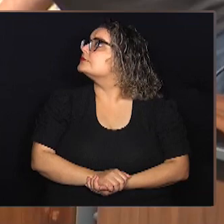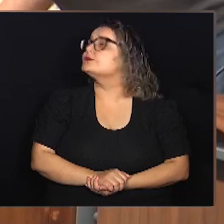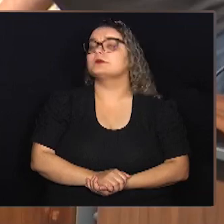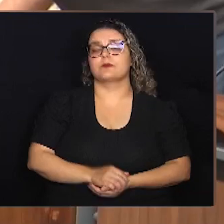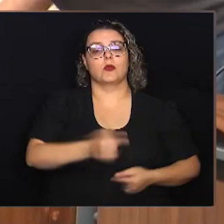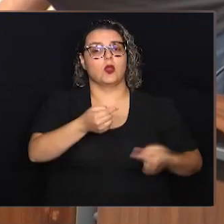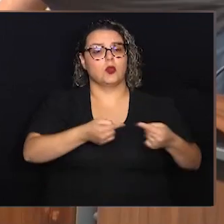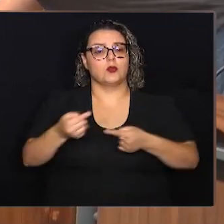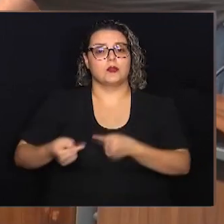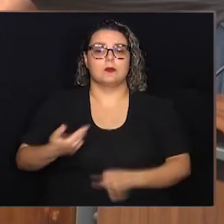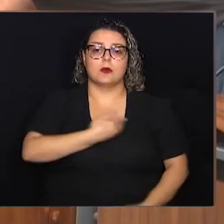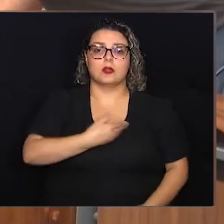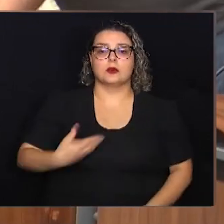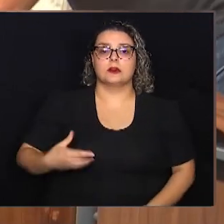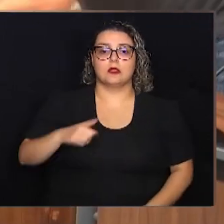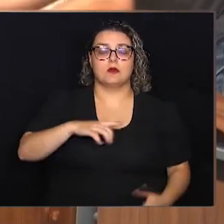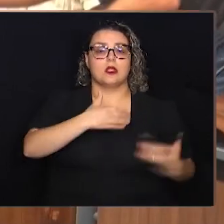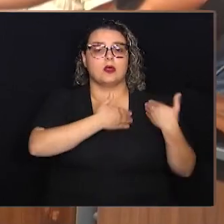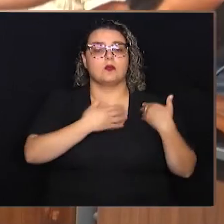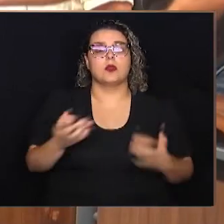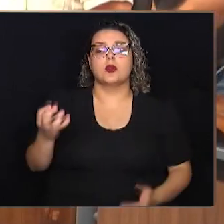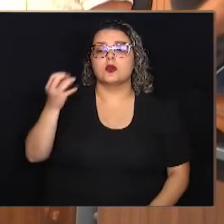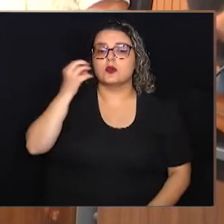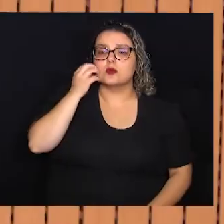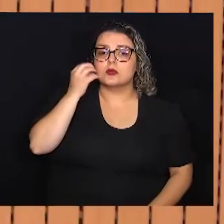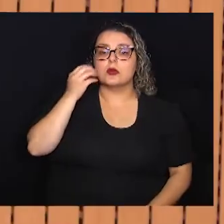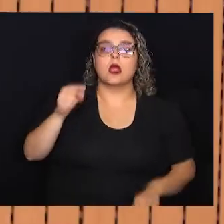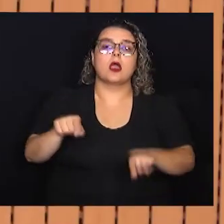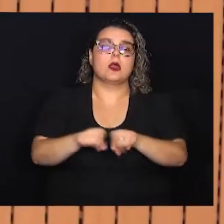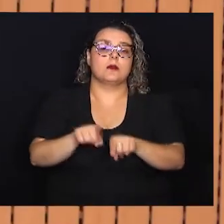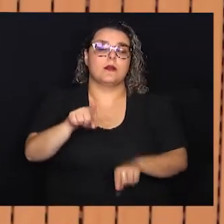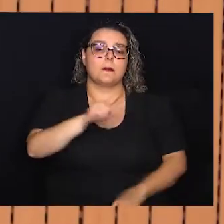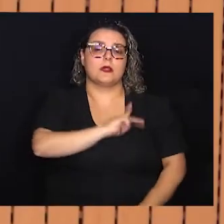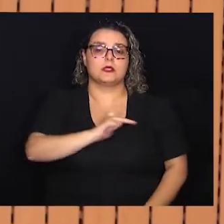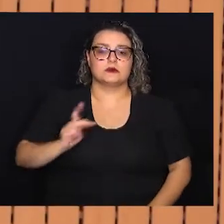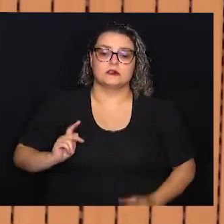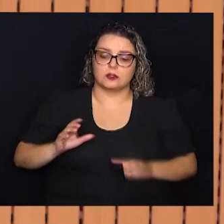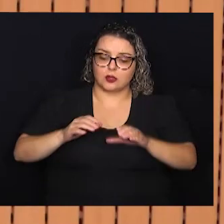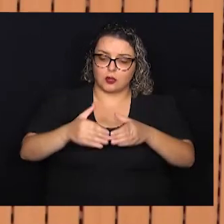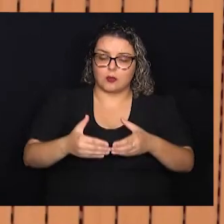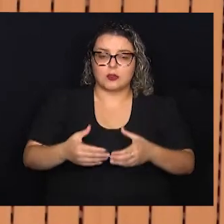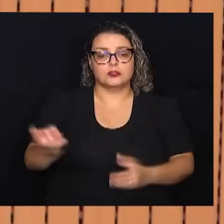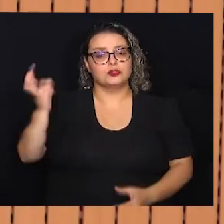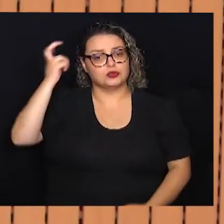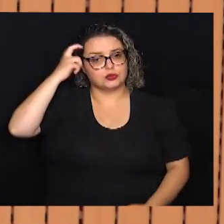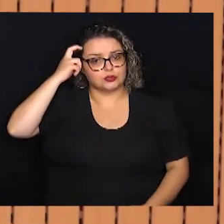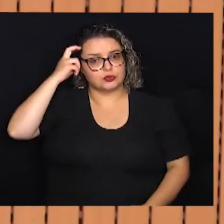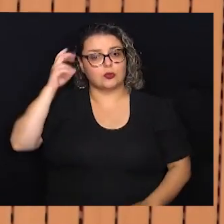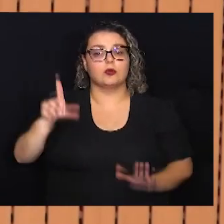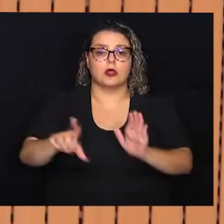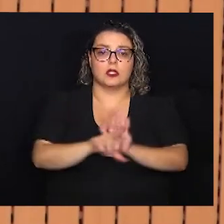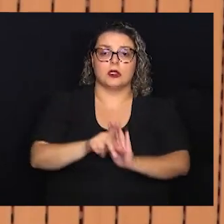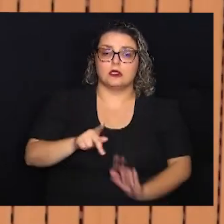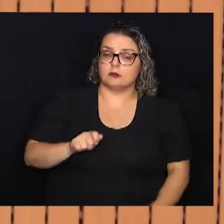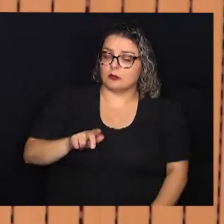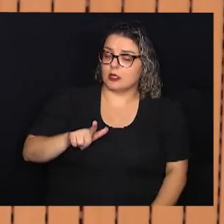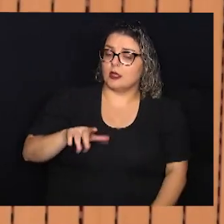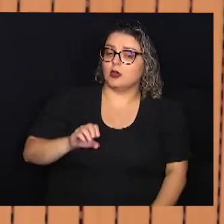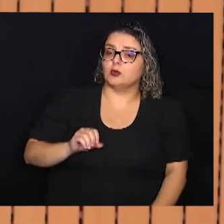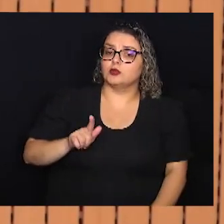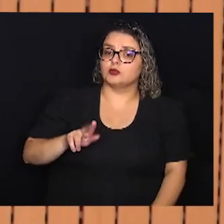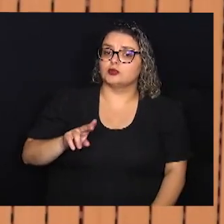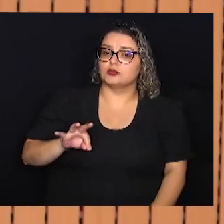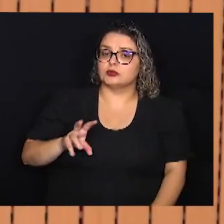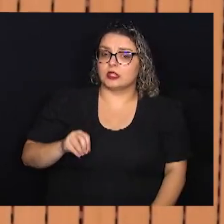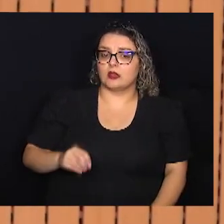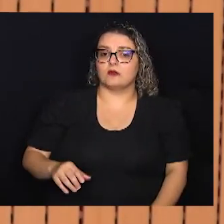O debate público que teve como responsável o vereador Igor Diego, que também é presidente da Comissão de Cultura, foi sobre a lei